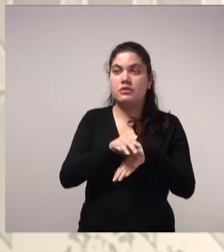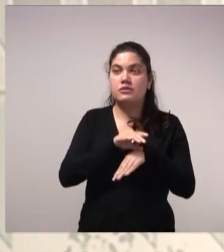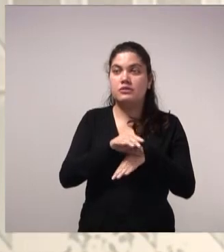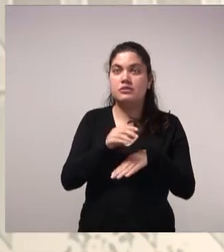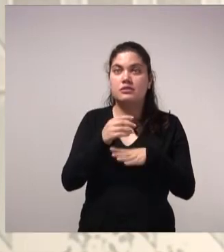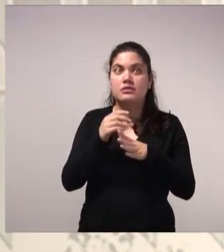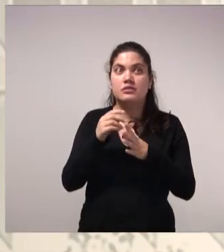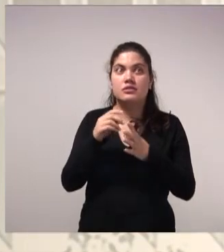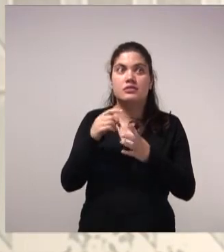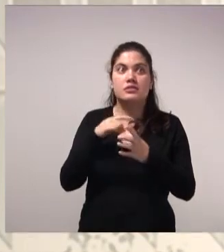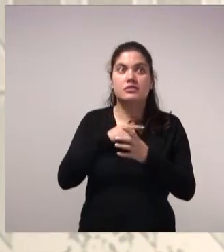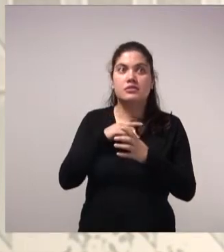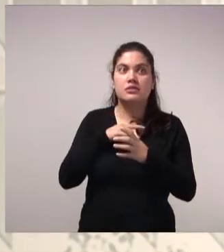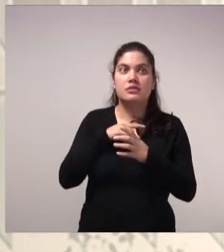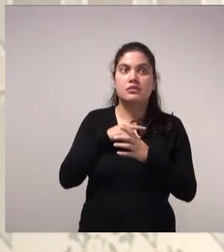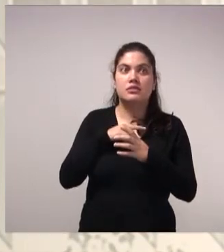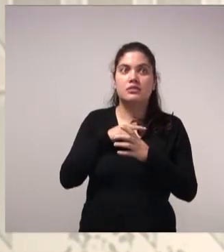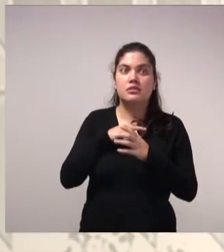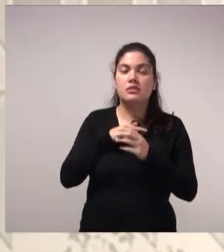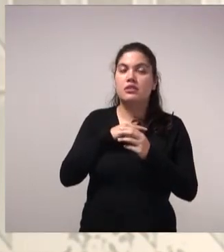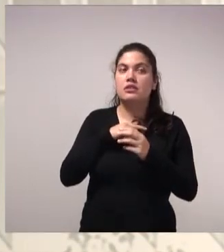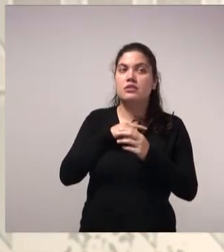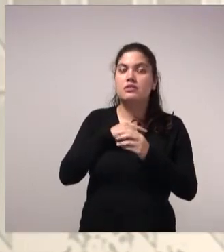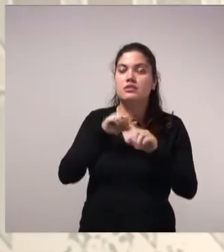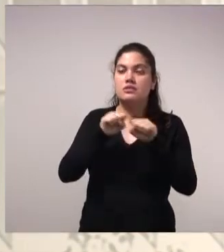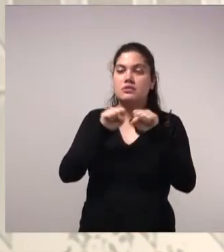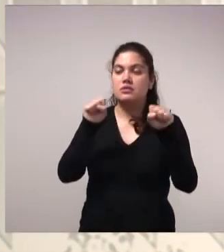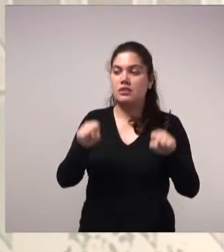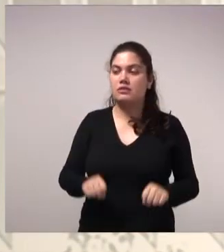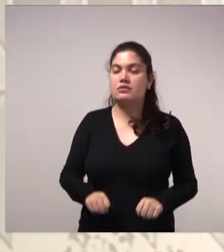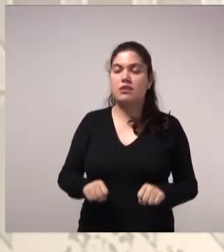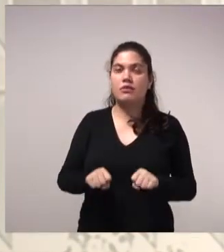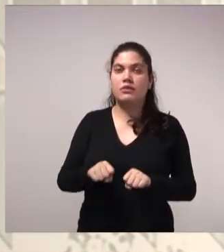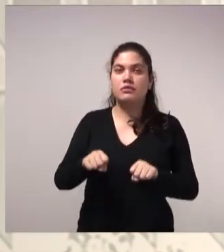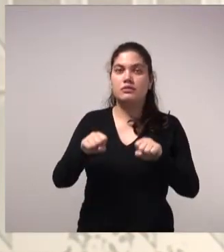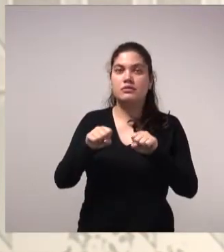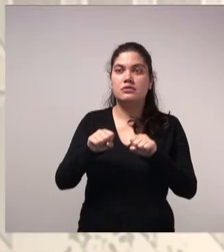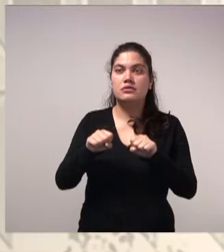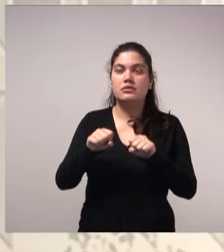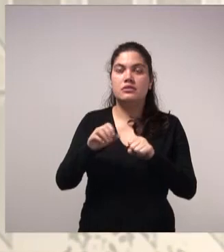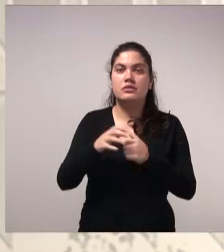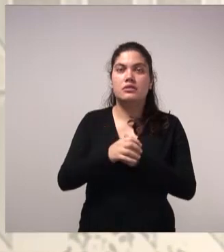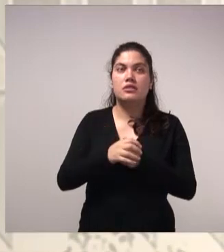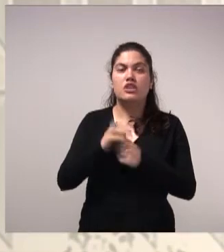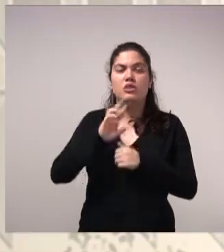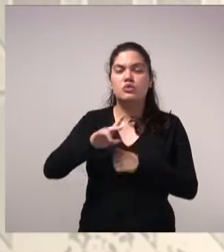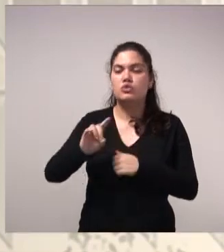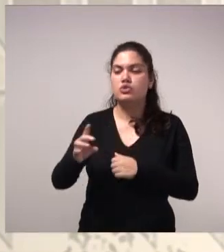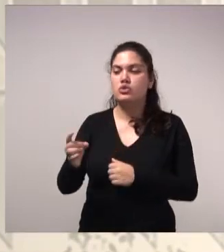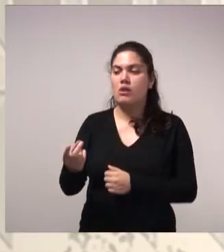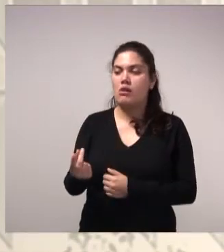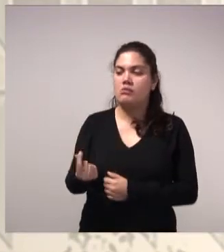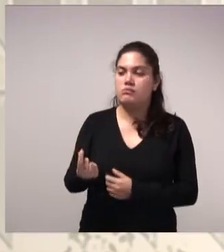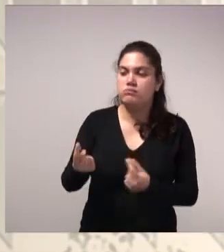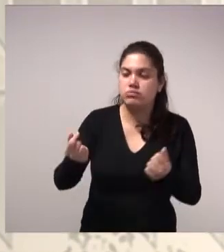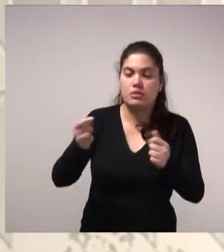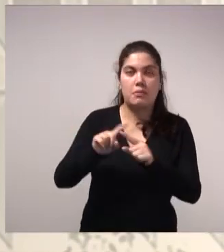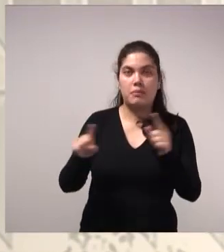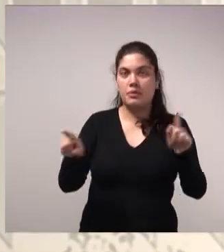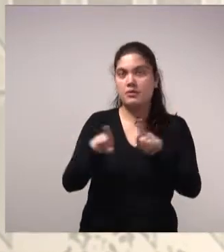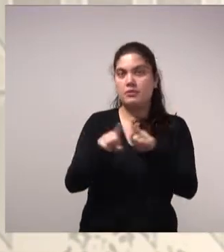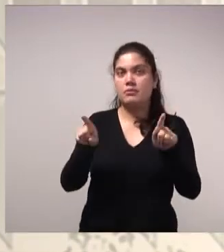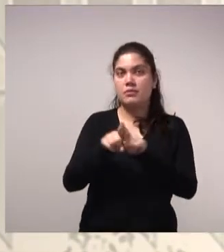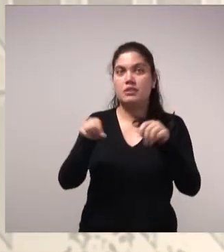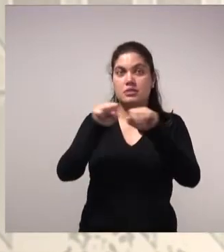os sistemas de tratamento são inviáveis. Não apenas financeiramente, mas também são